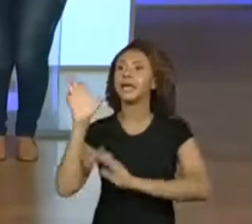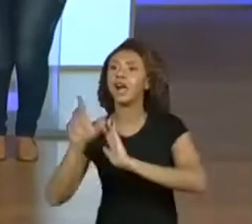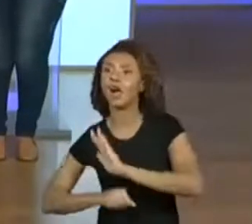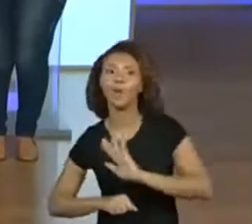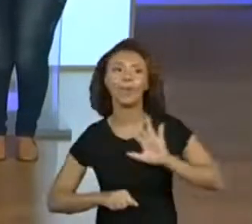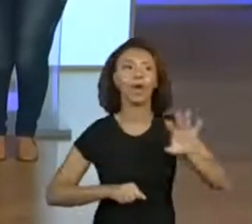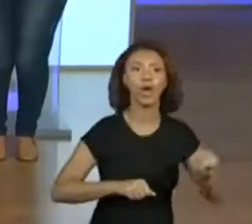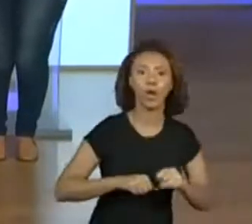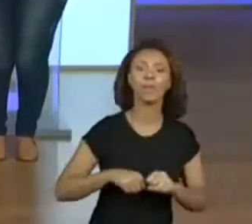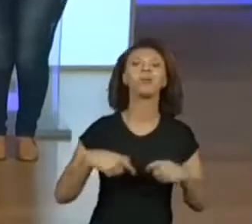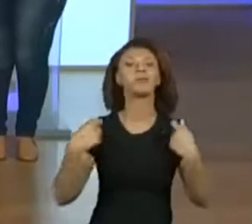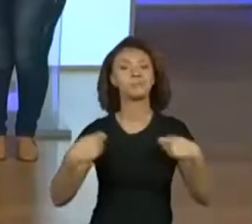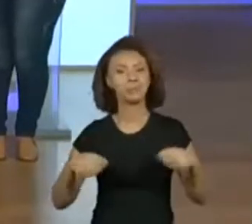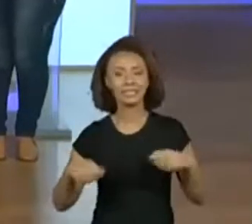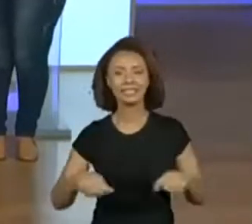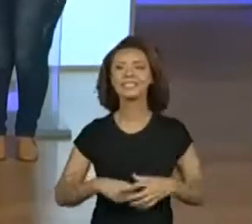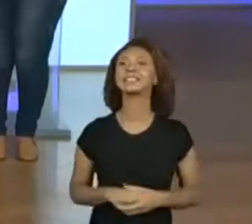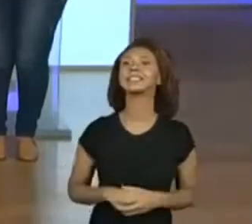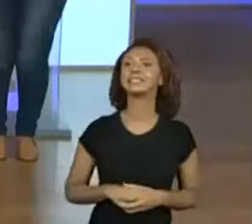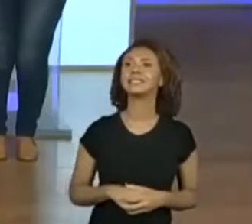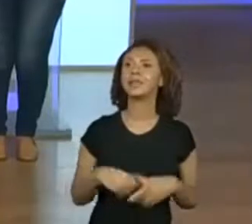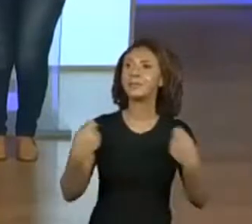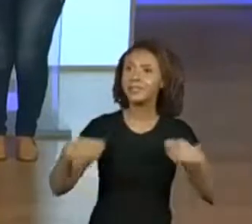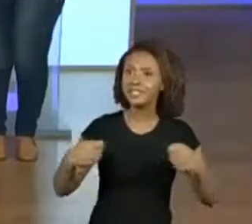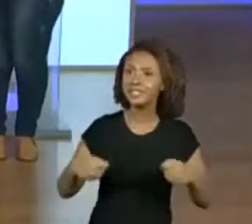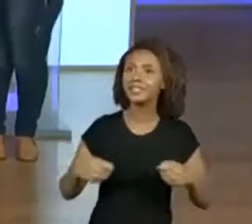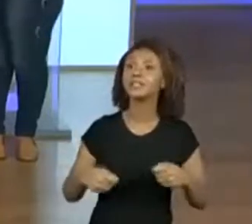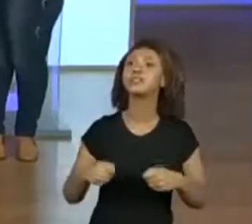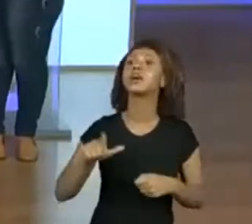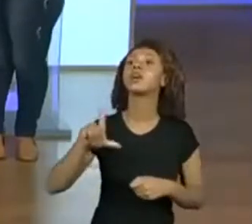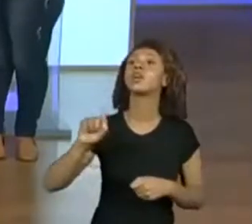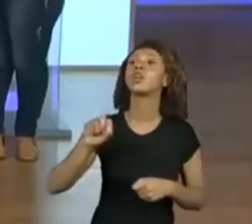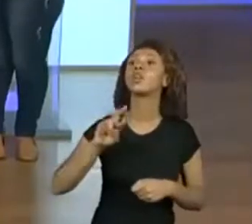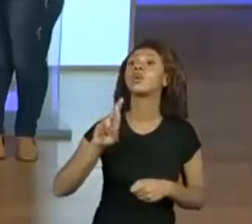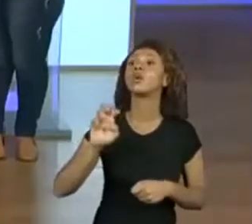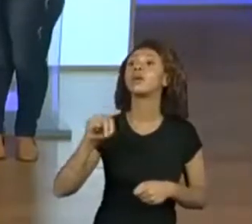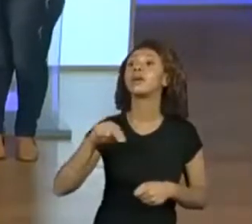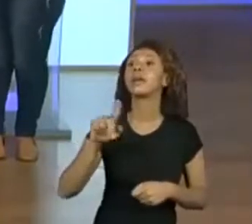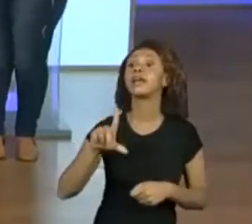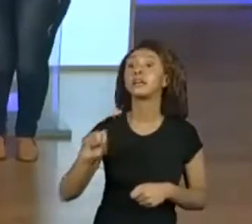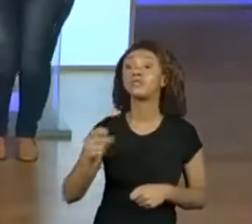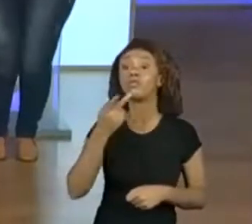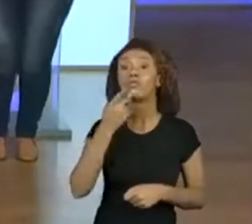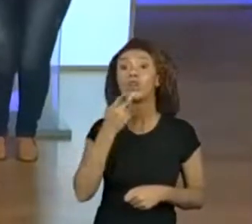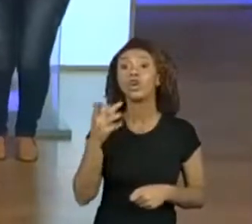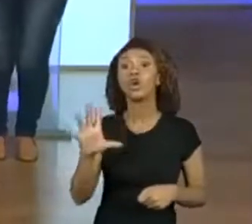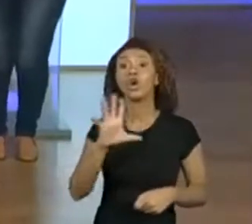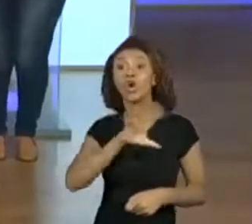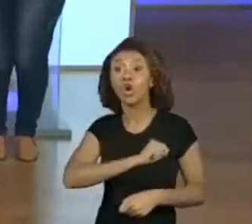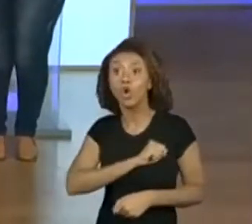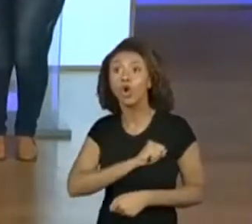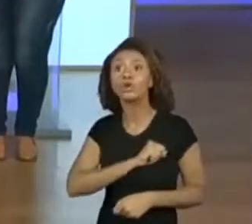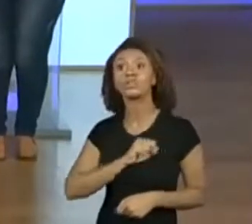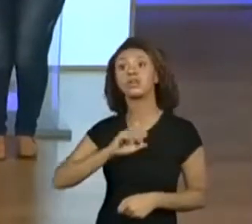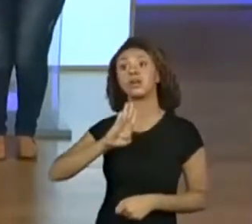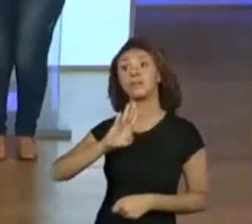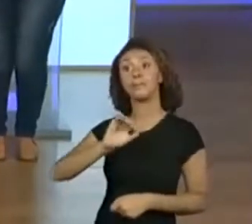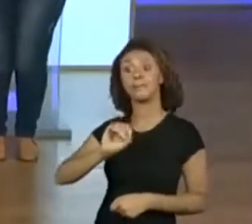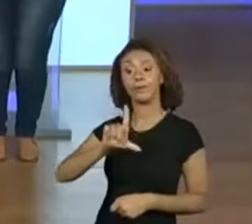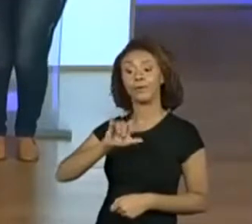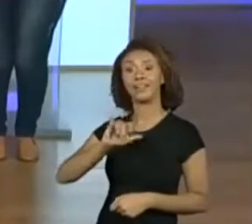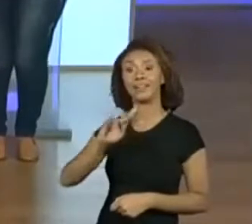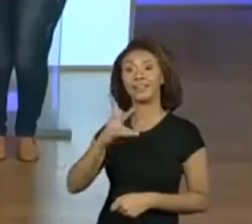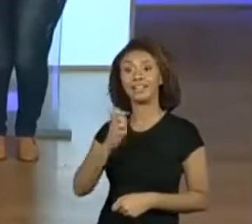falando. Precisa da bandeirinha. Nossa, então... O Lourenço está falando que ele gosta de boliche, porque precisa do boliche. Exatamente.